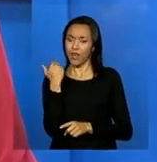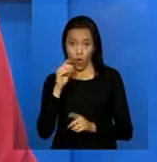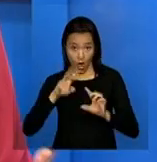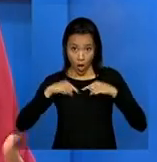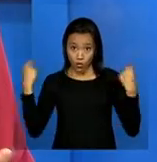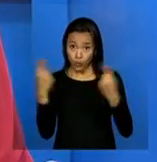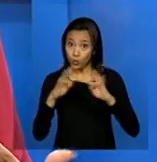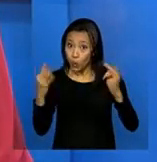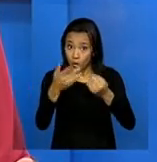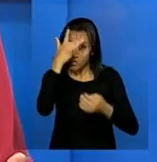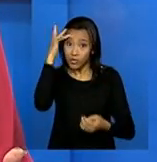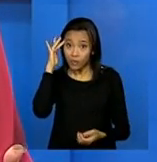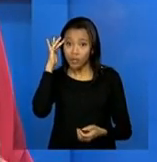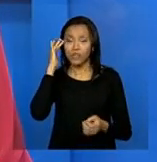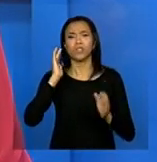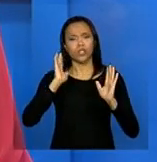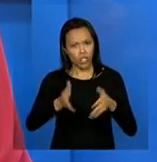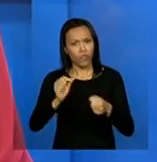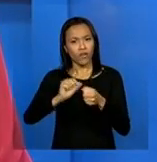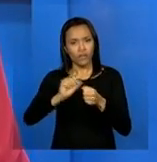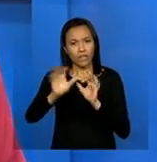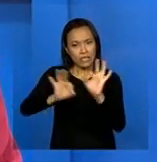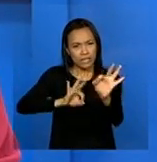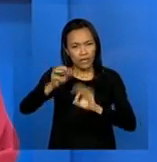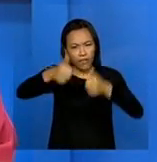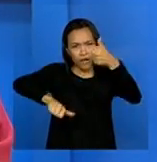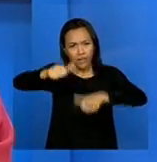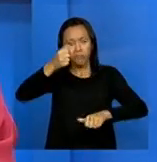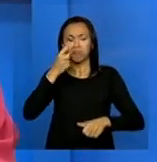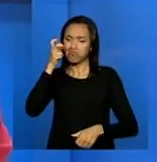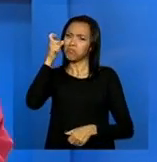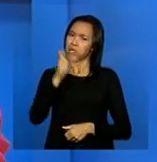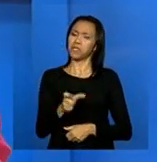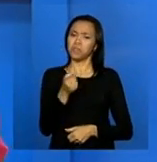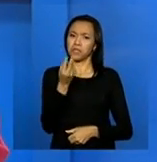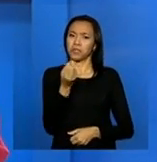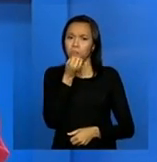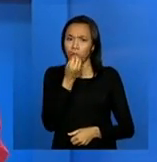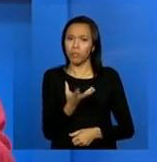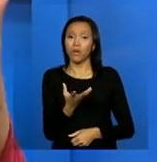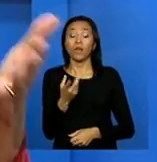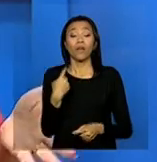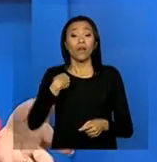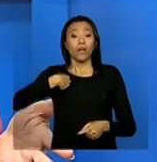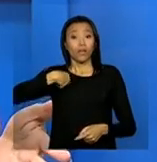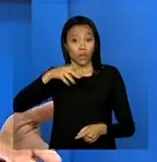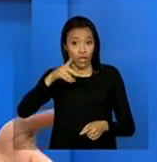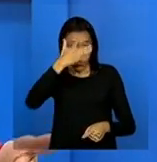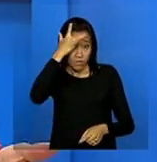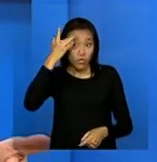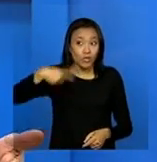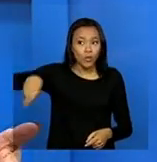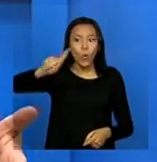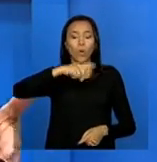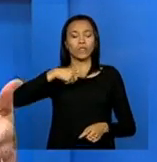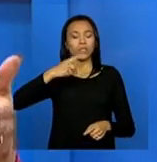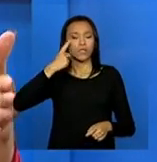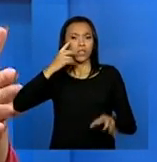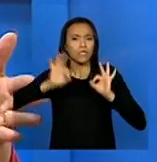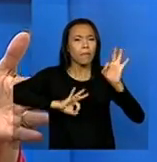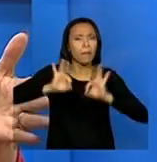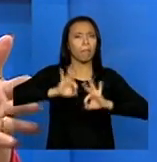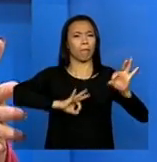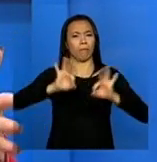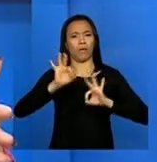Correto. E já foi feita essa primeira análise. Que interessante, né? Que isso também faz com que as pessoas se preparem para